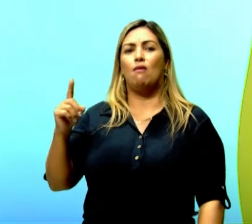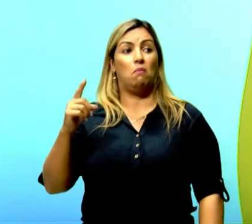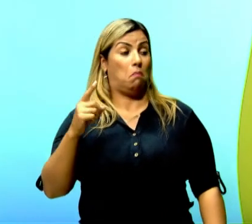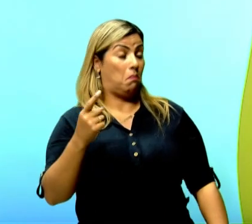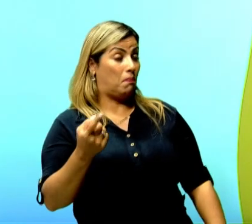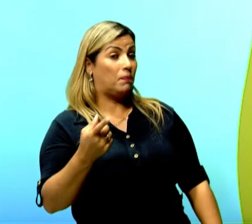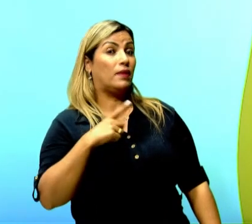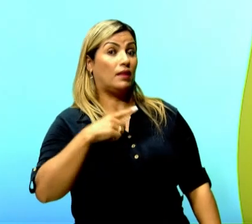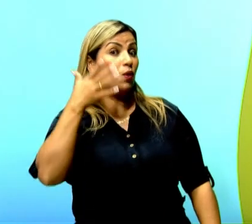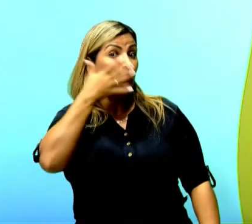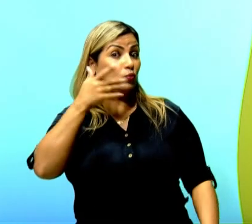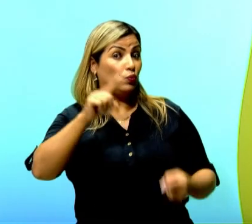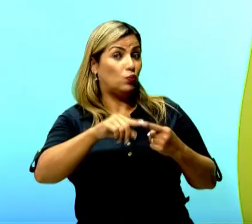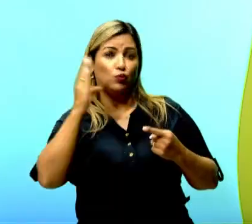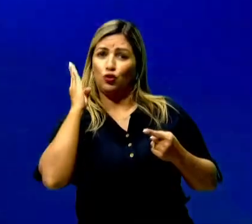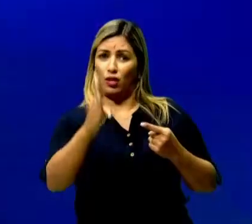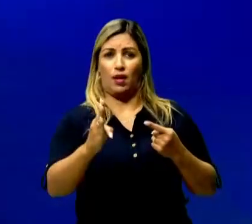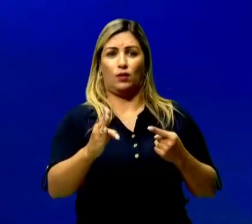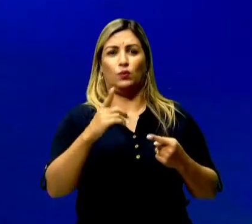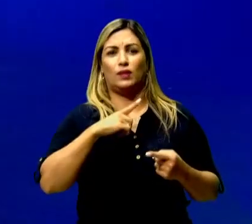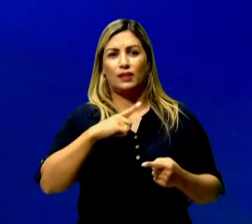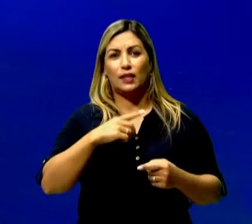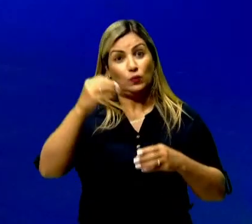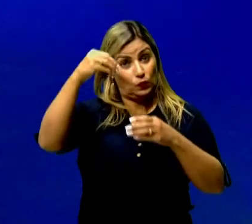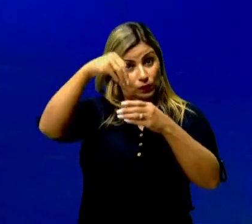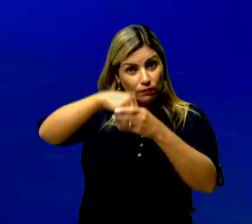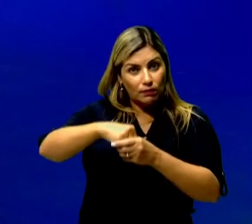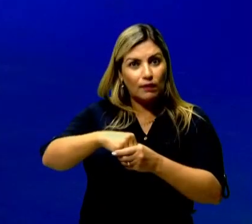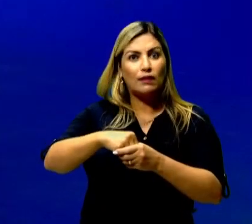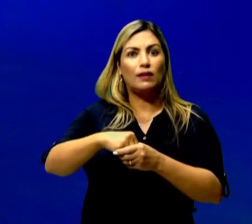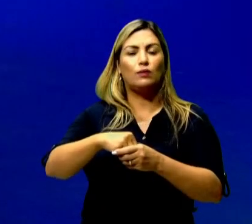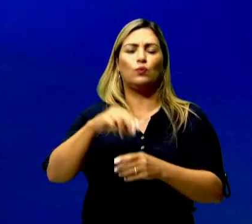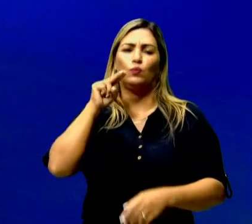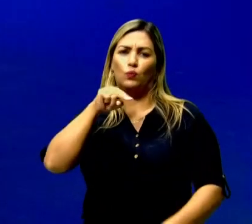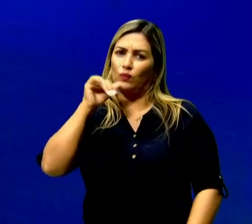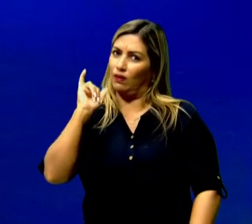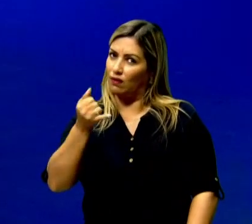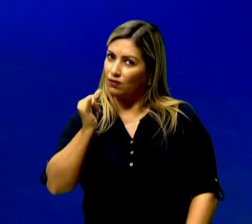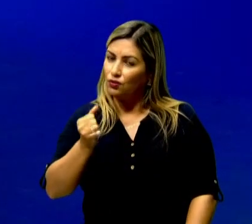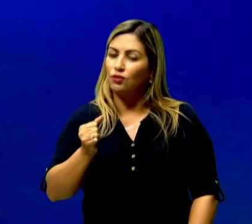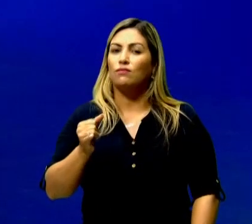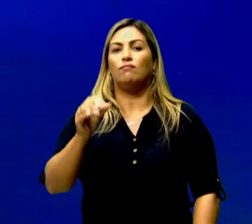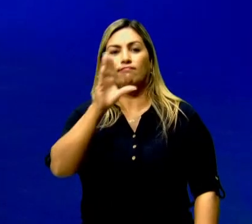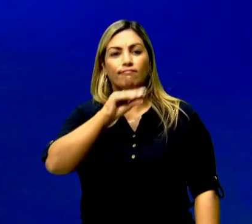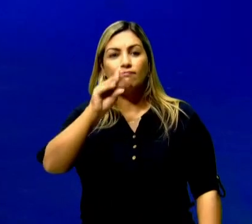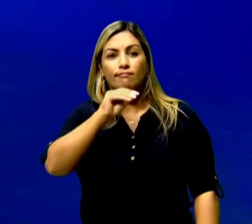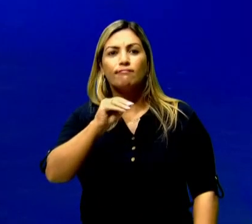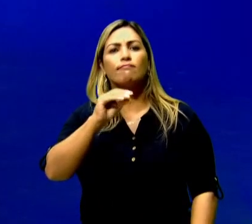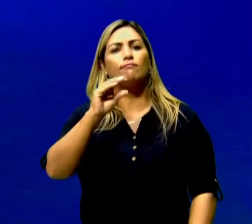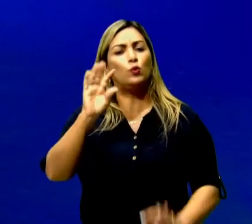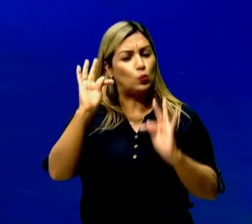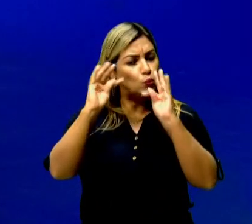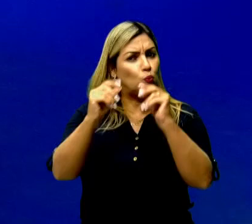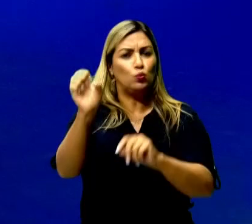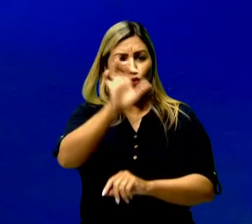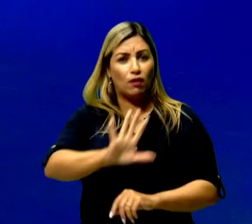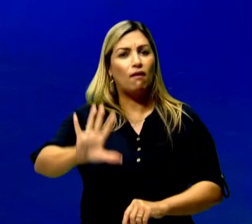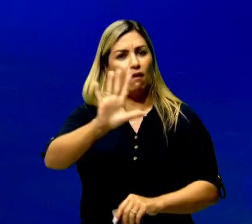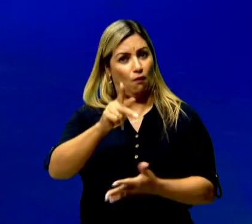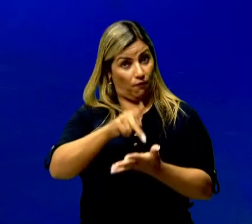o discurso direto. Porque eu tenho ali dentro da narrativa a fala na íntegra